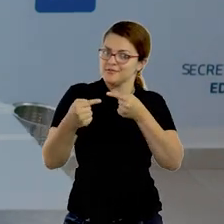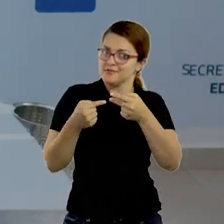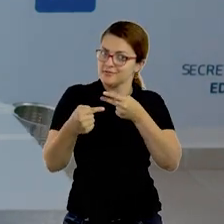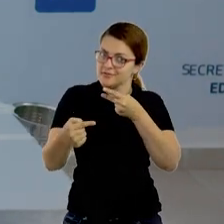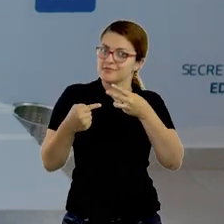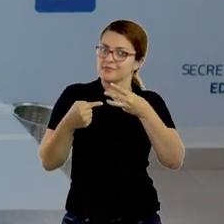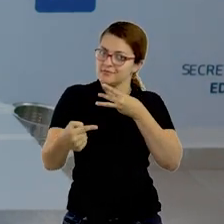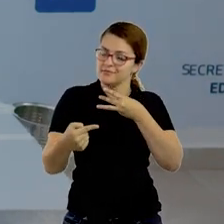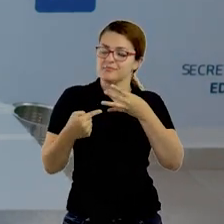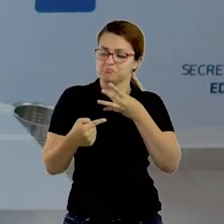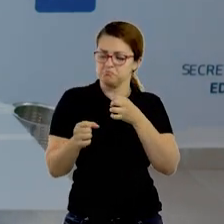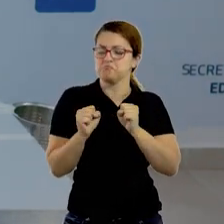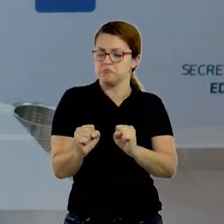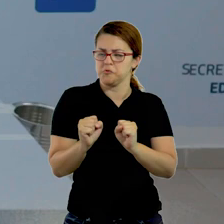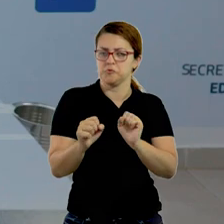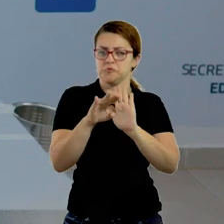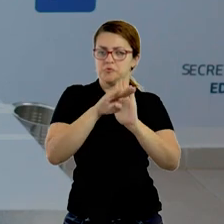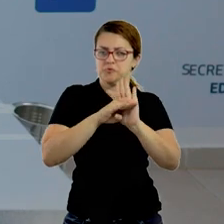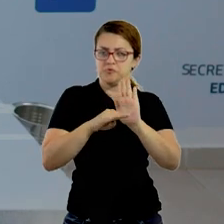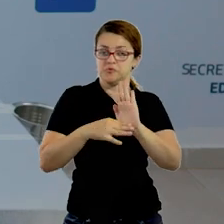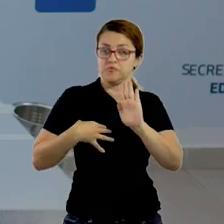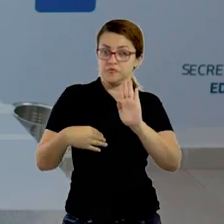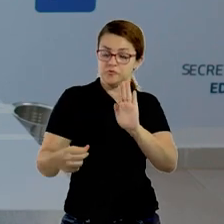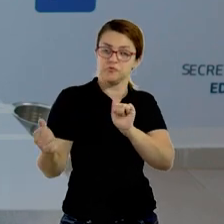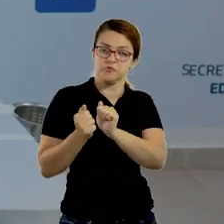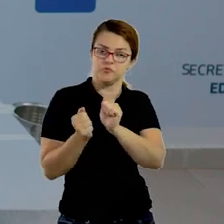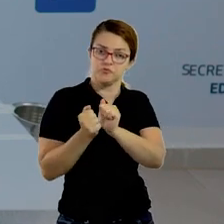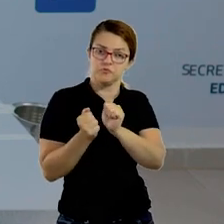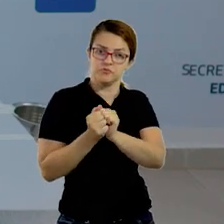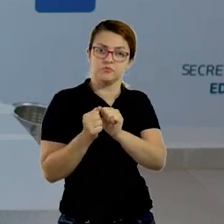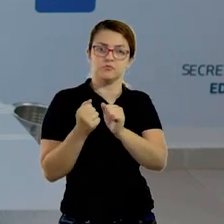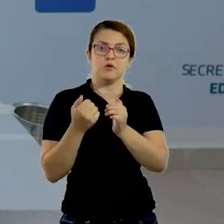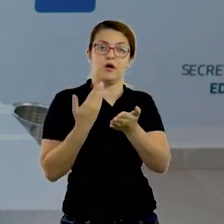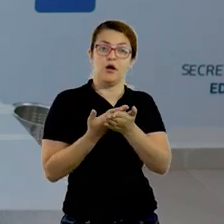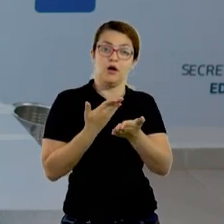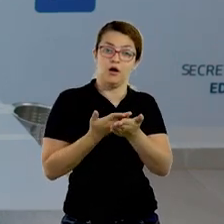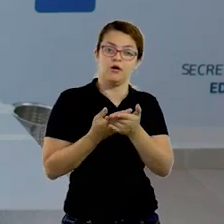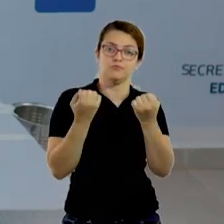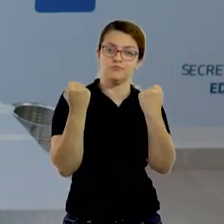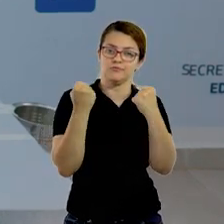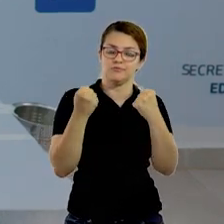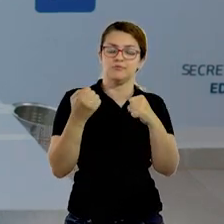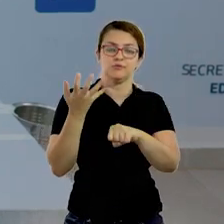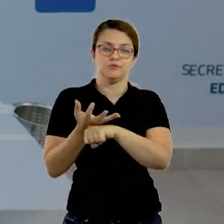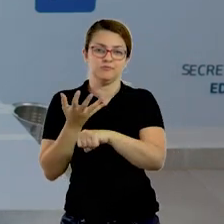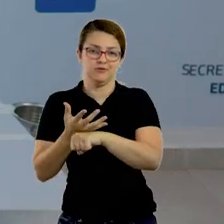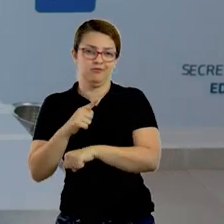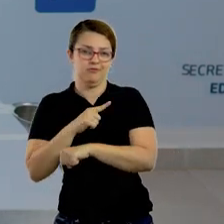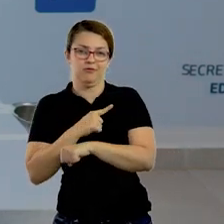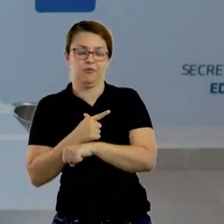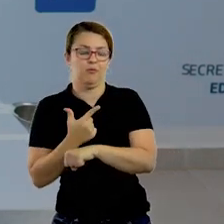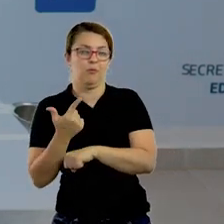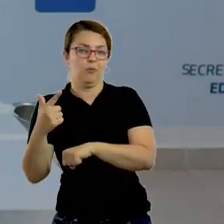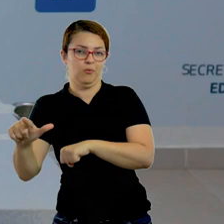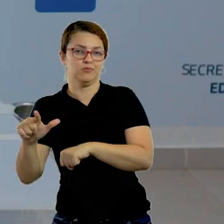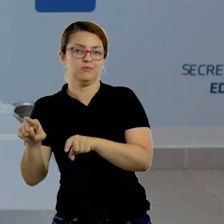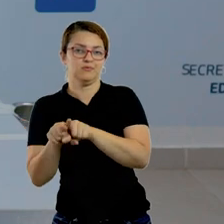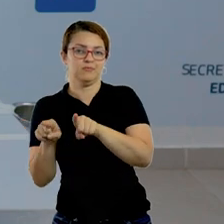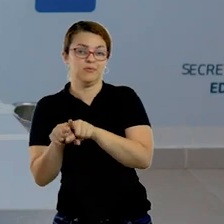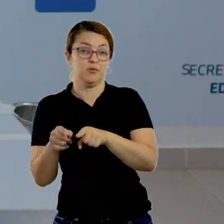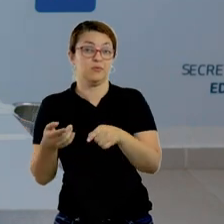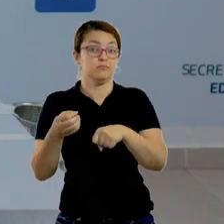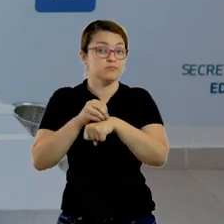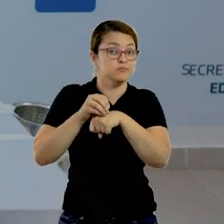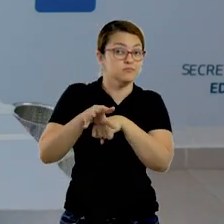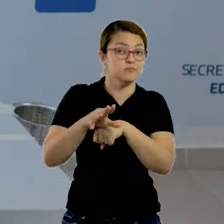rotina do filho de vocês. E além da Educação Física, vocês encontram de outras matérias também. Essa atividade que eu vou sugerir